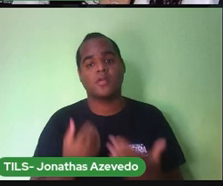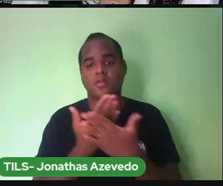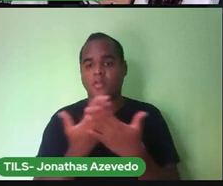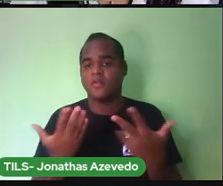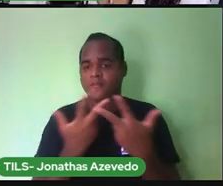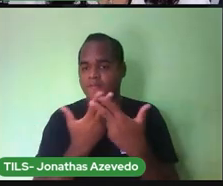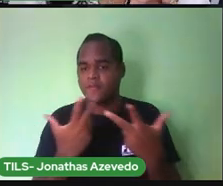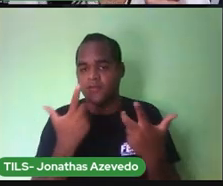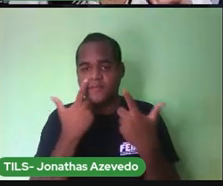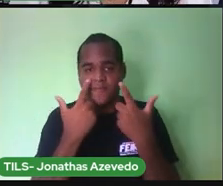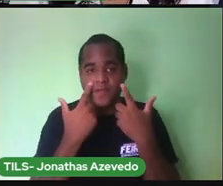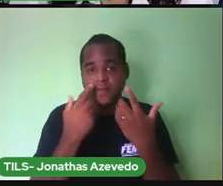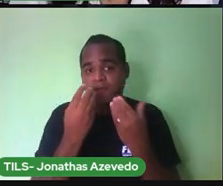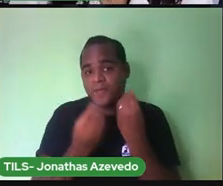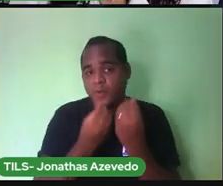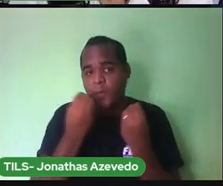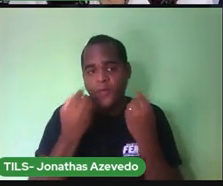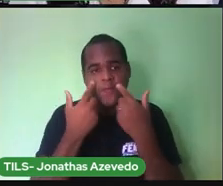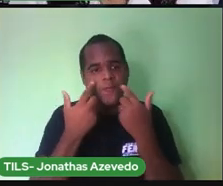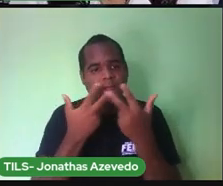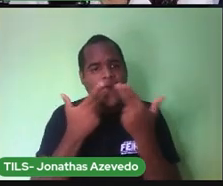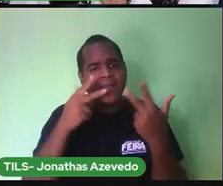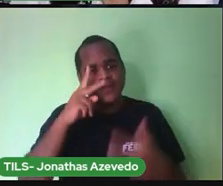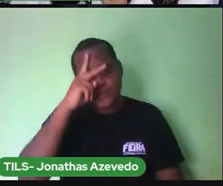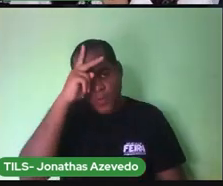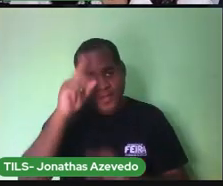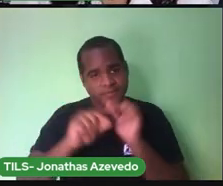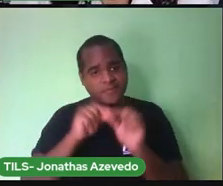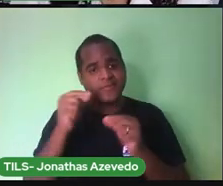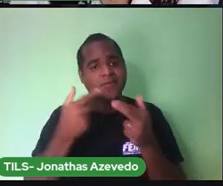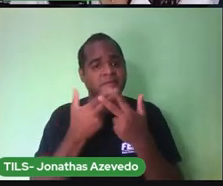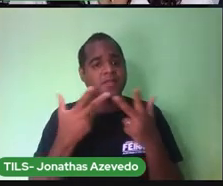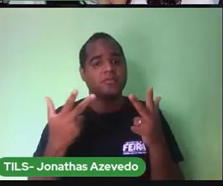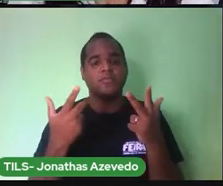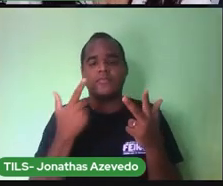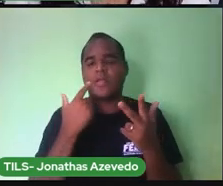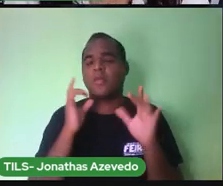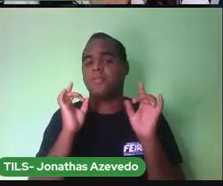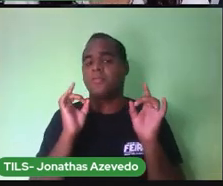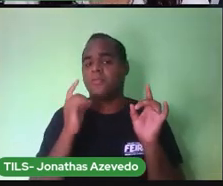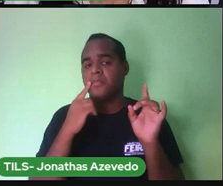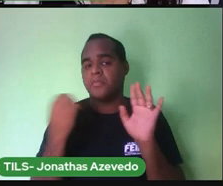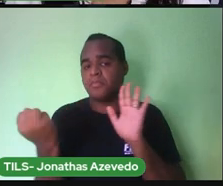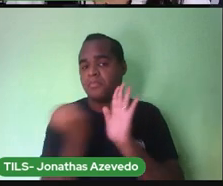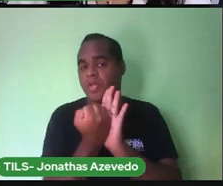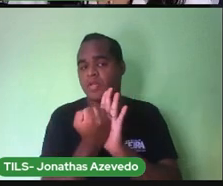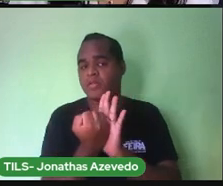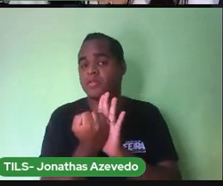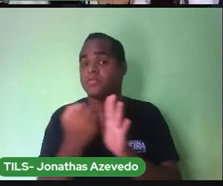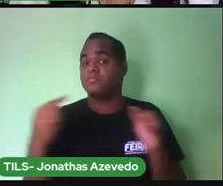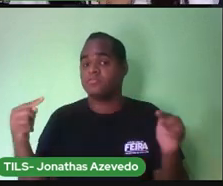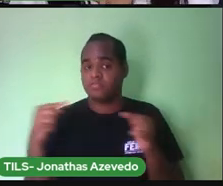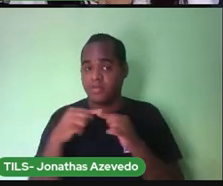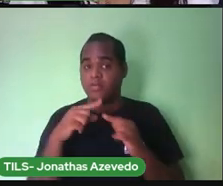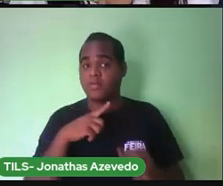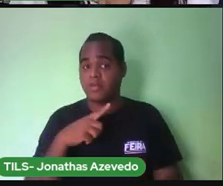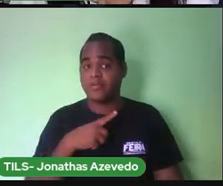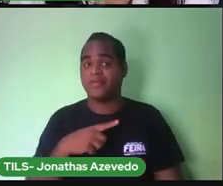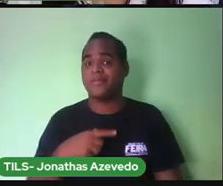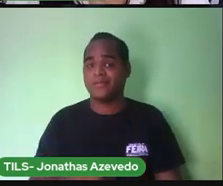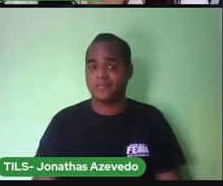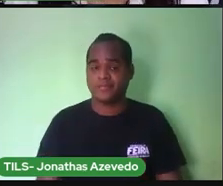registramos a nossa história em documentos oficiais. Você lembra quais foram os documentos